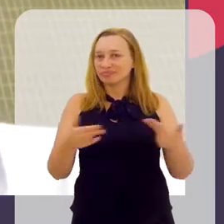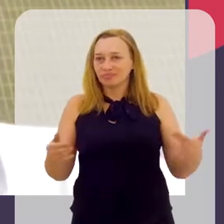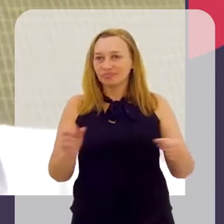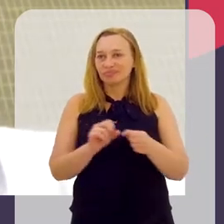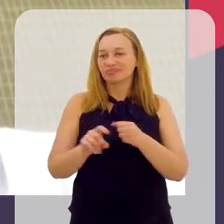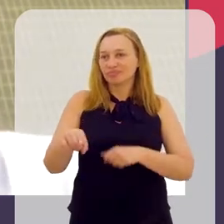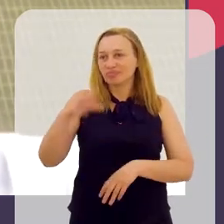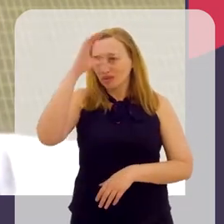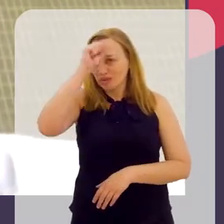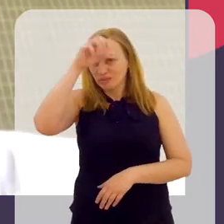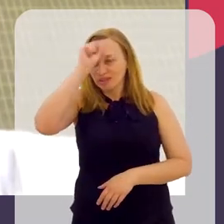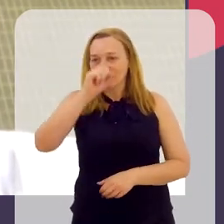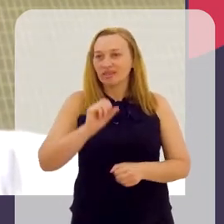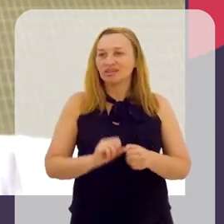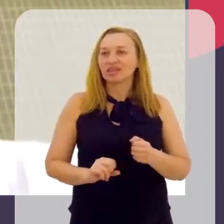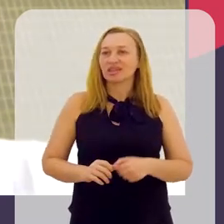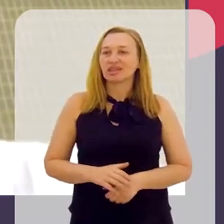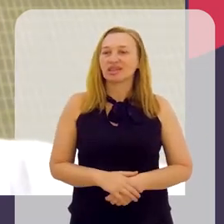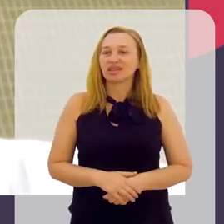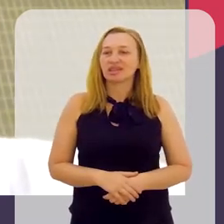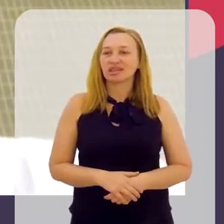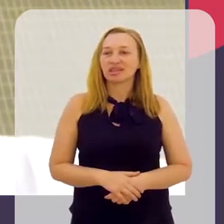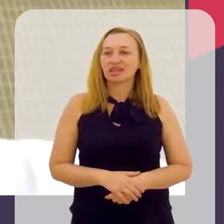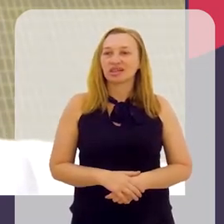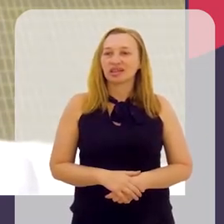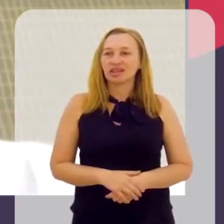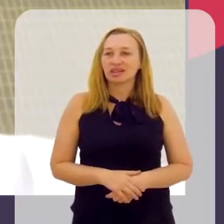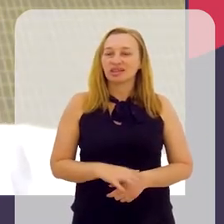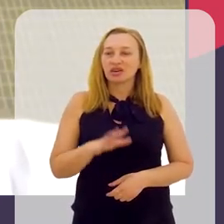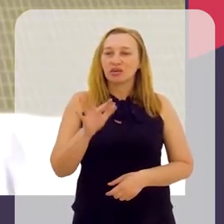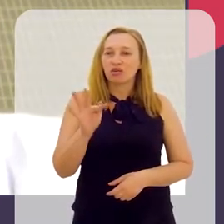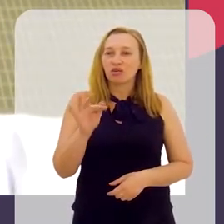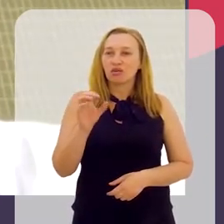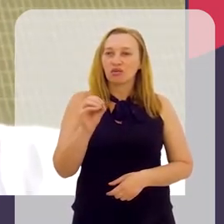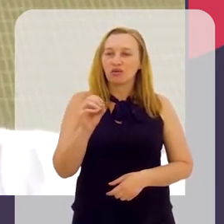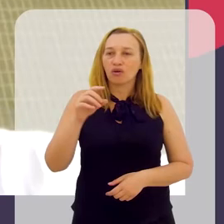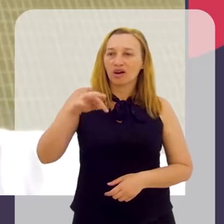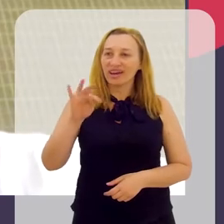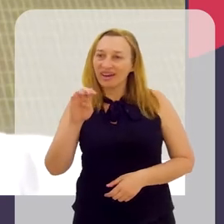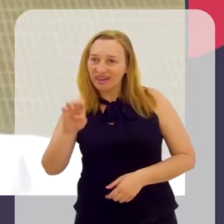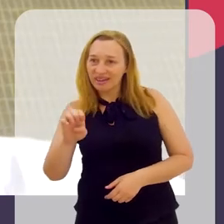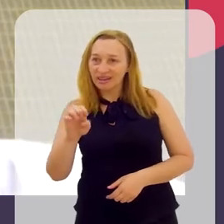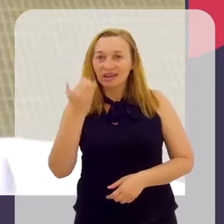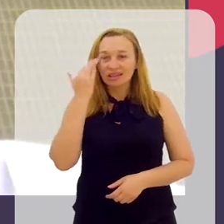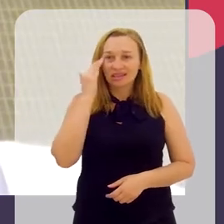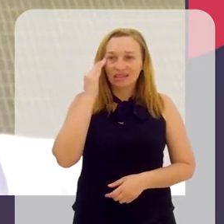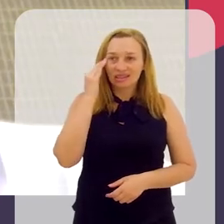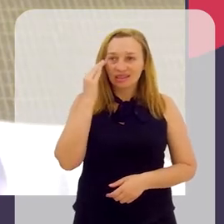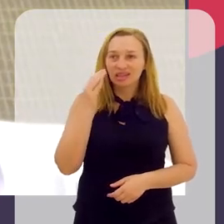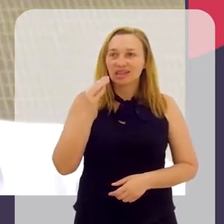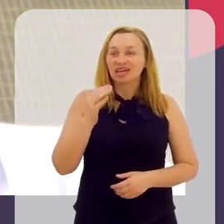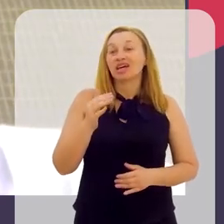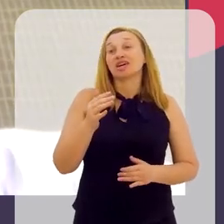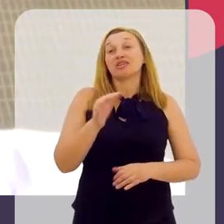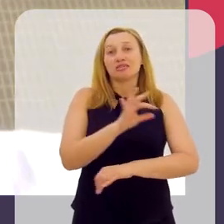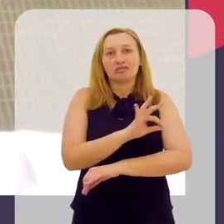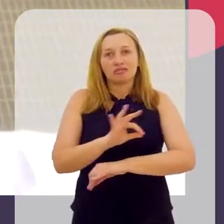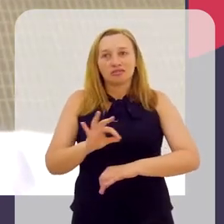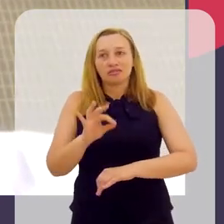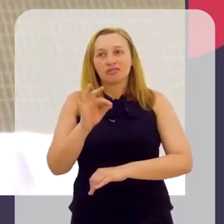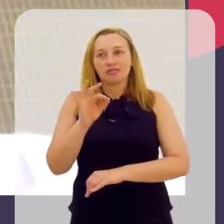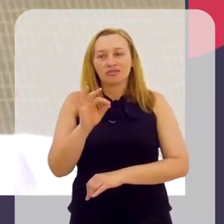várias coisas, né? Eu aprendi a fazer, desde aprender a fazer um foguete, desde entender física quântica